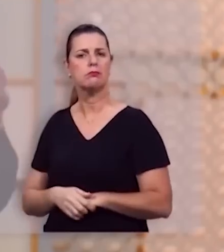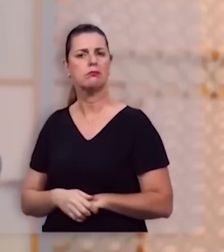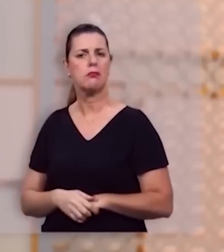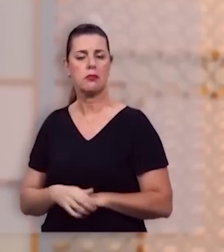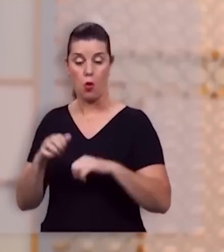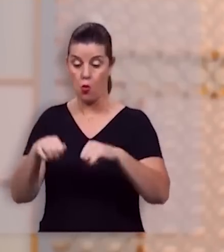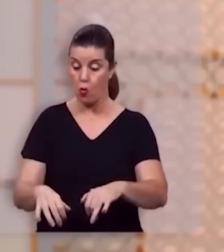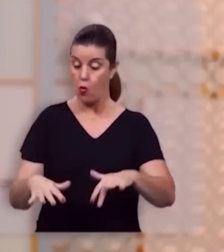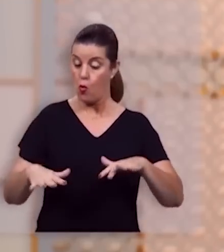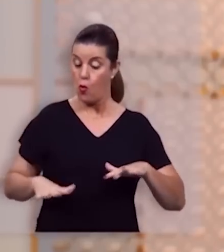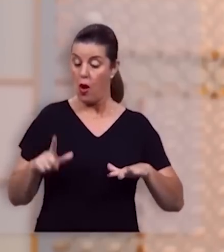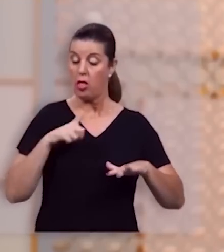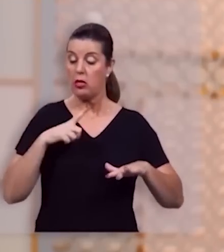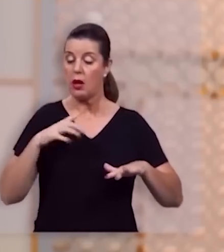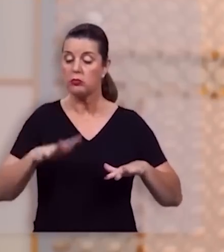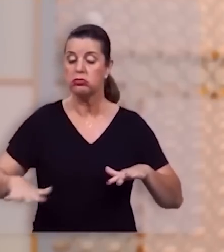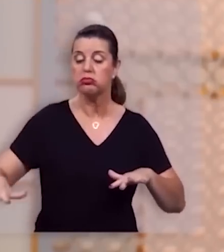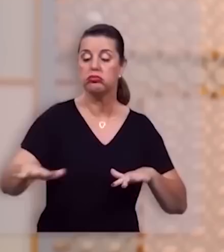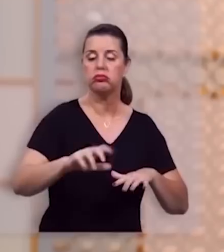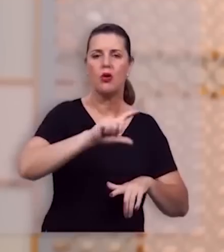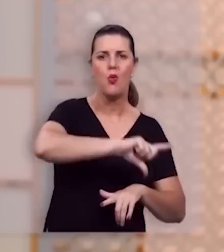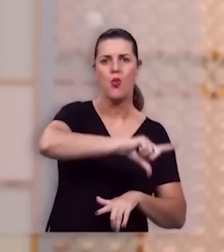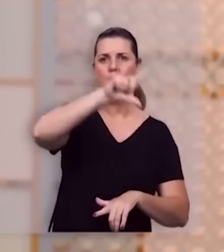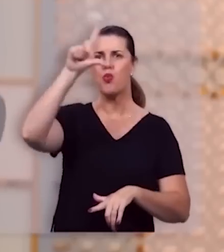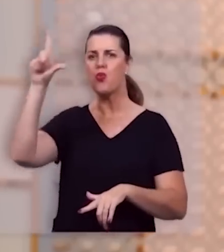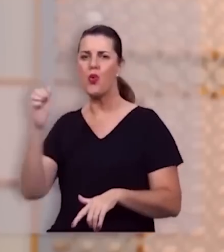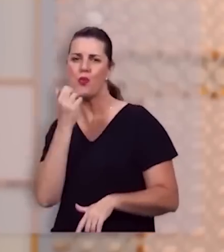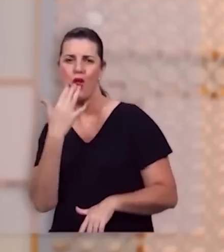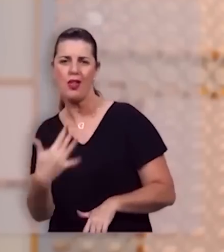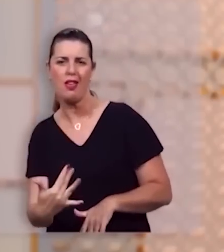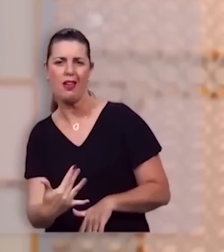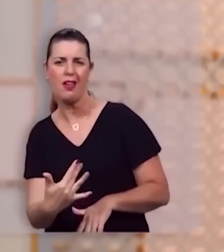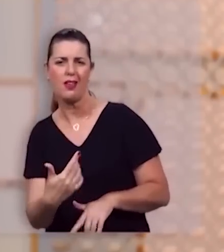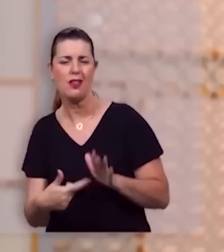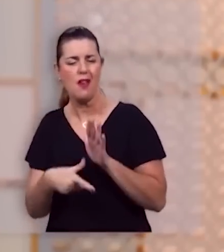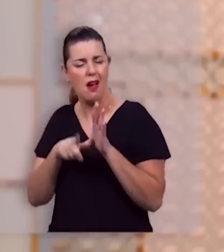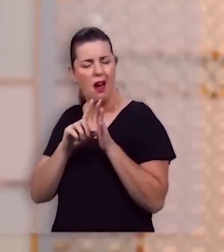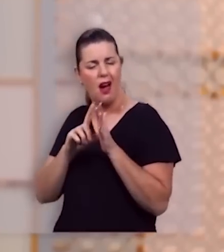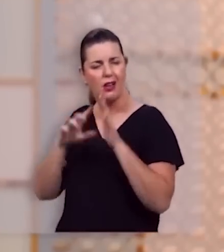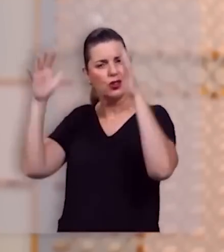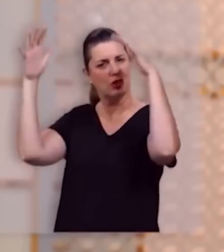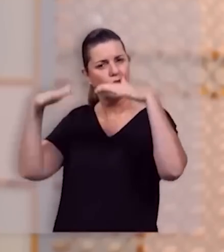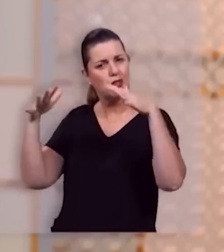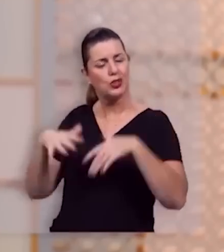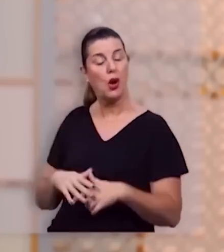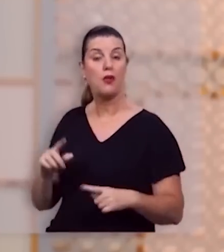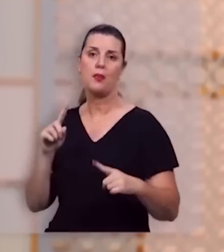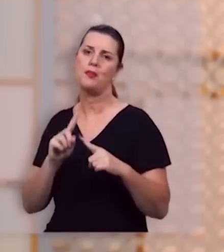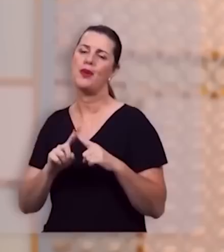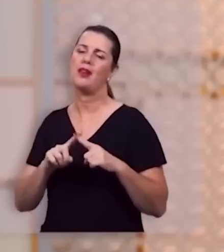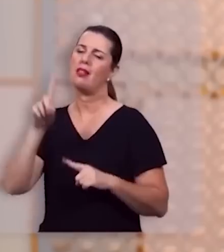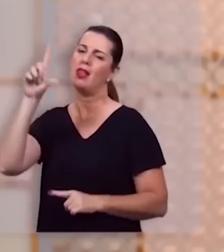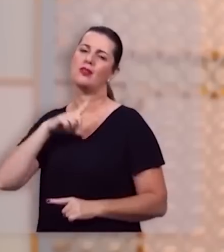Seu trono está rodeado por um arco-íris que precede a tempestade. Porque Deus é o